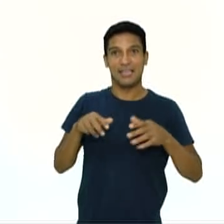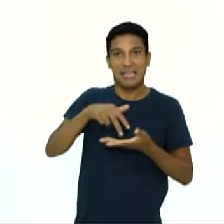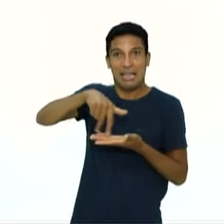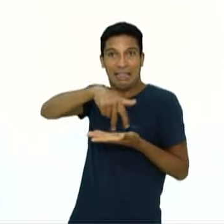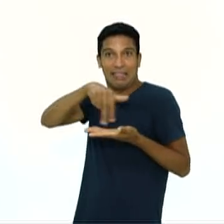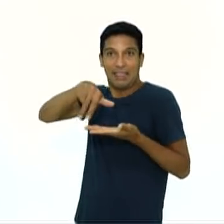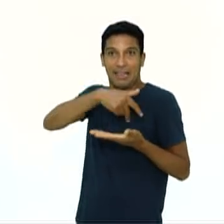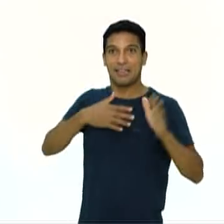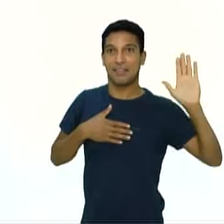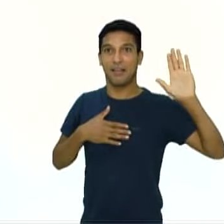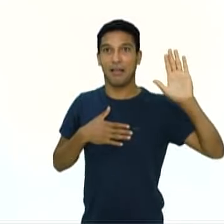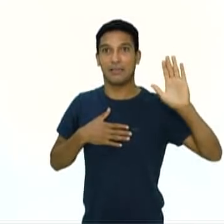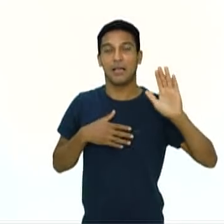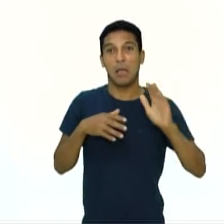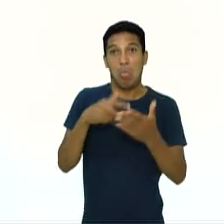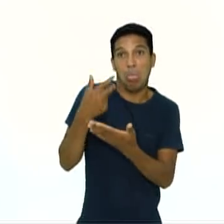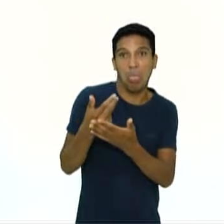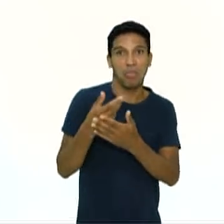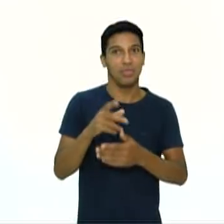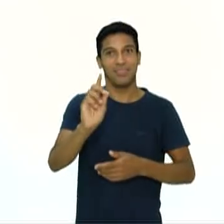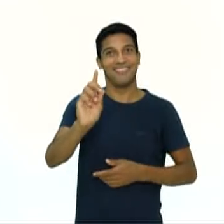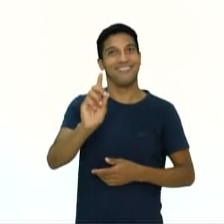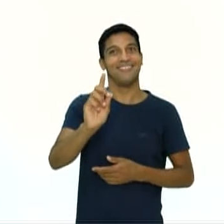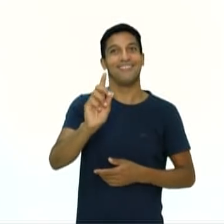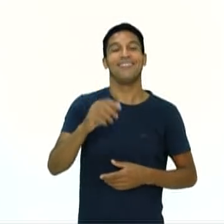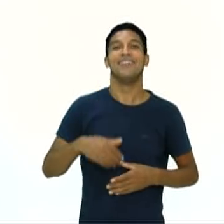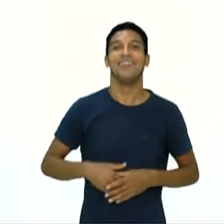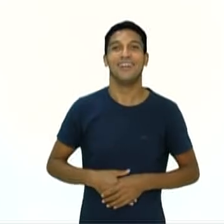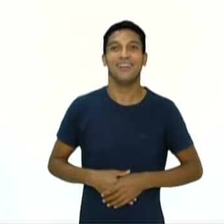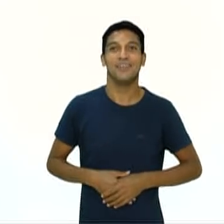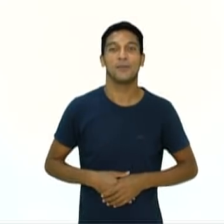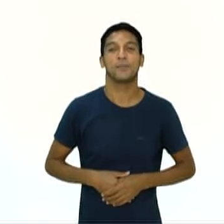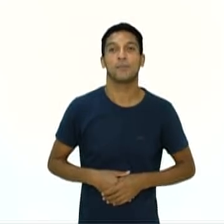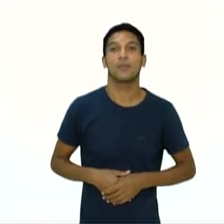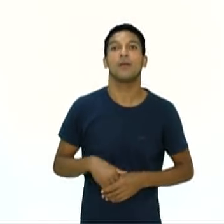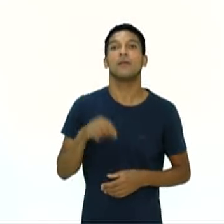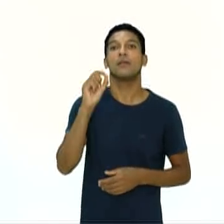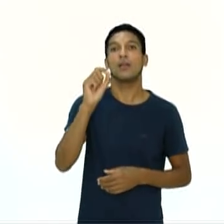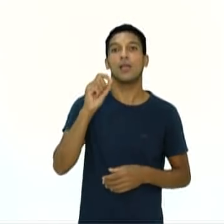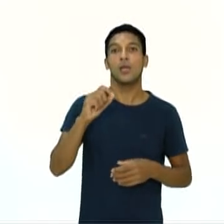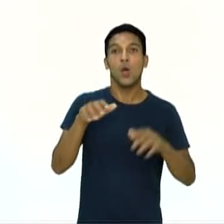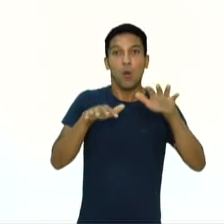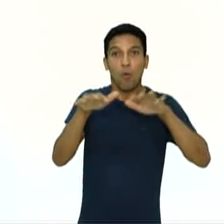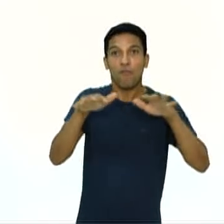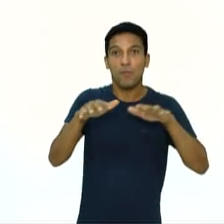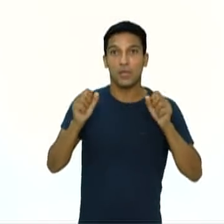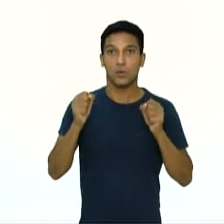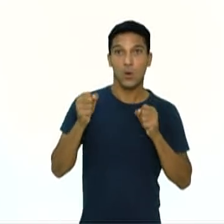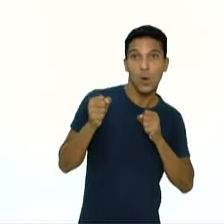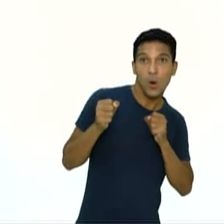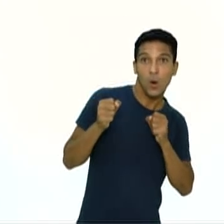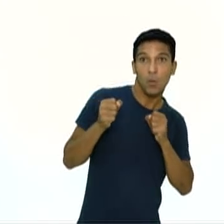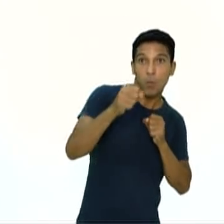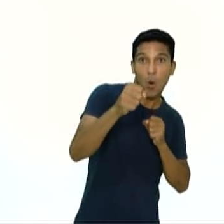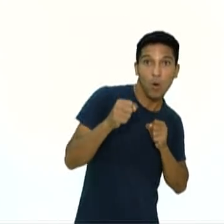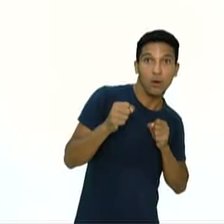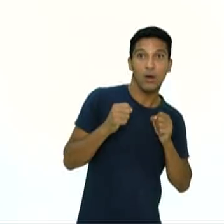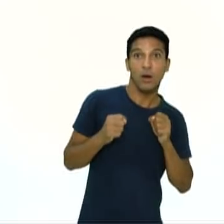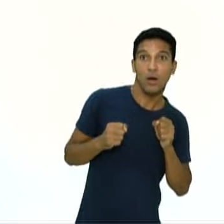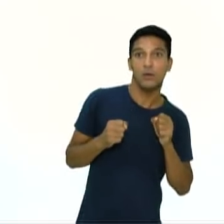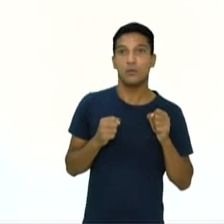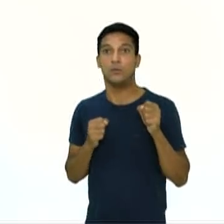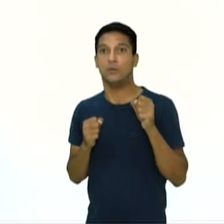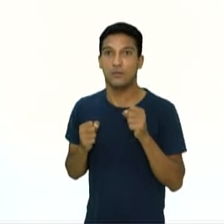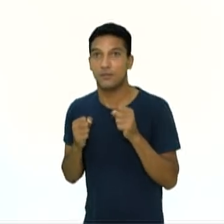e ele tropeçar e cair no rim, tá? Mas é para colocar o adversário no alcance do meu braço e para sair